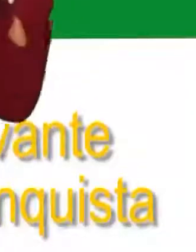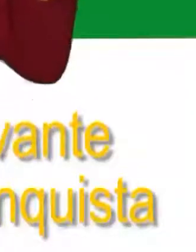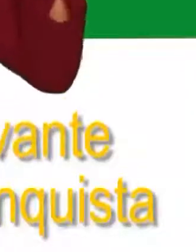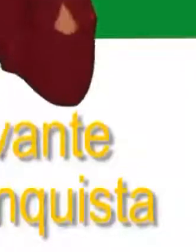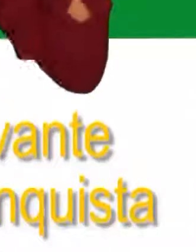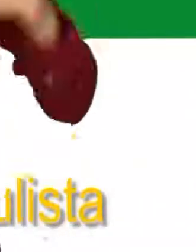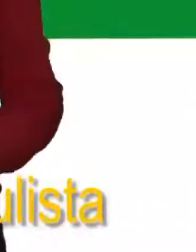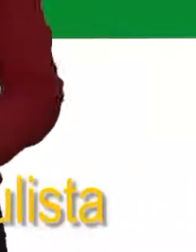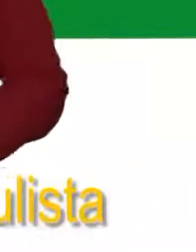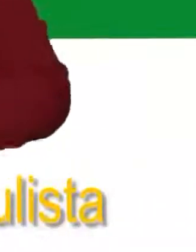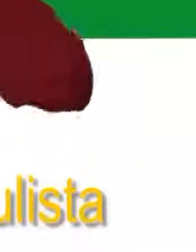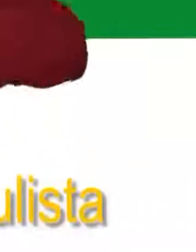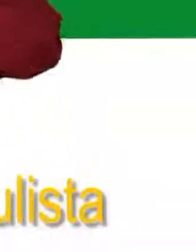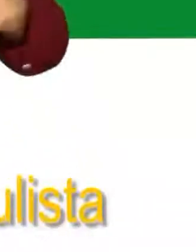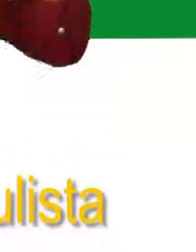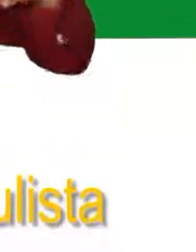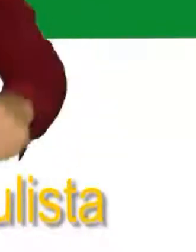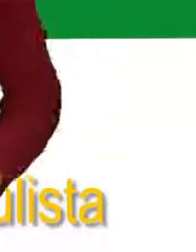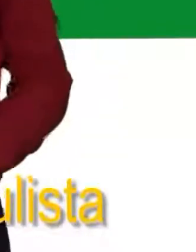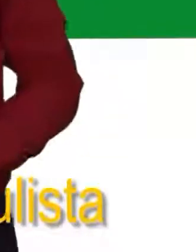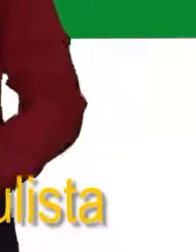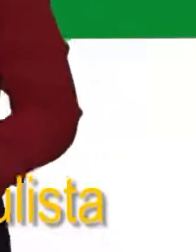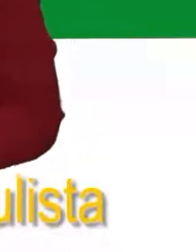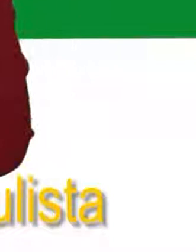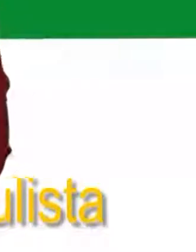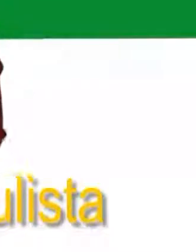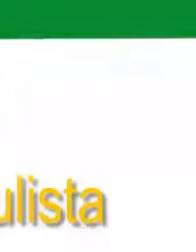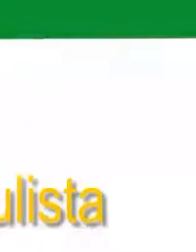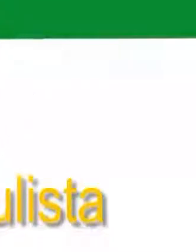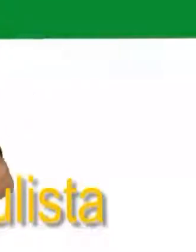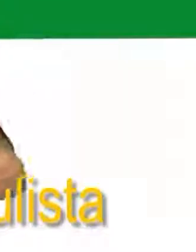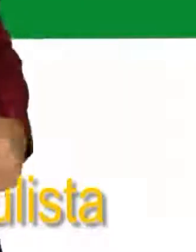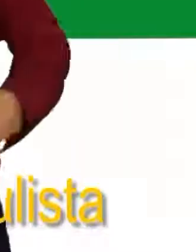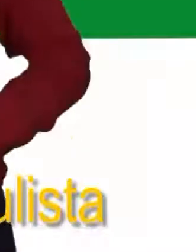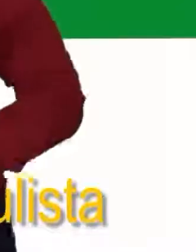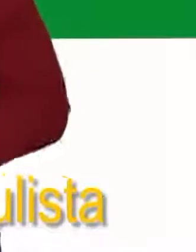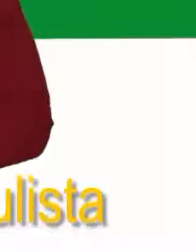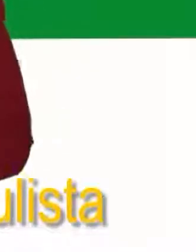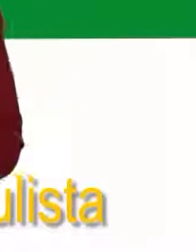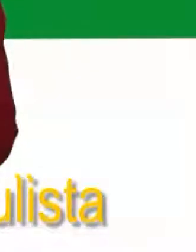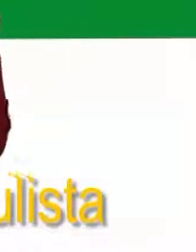conquista. Salve, salve, vinheta, terra paulista.